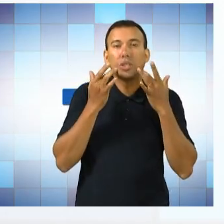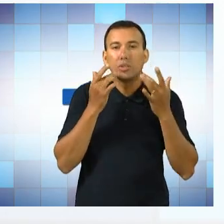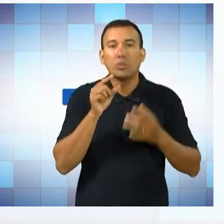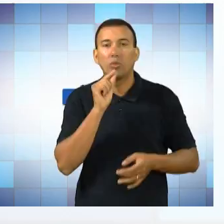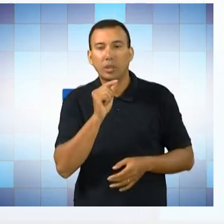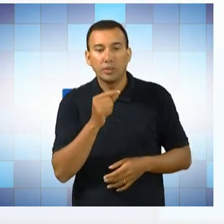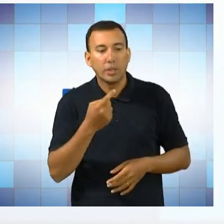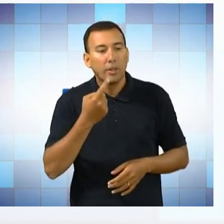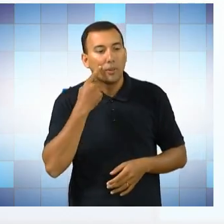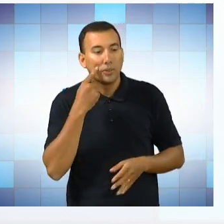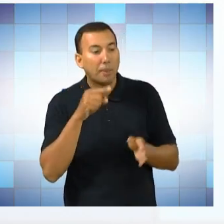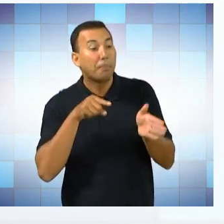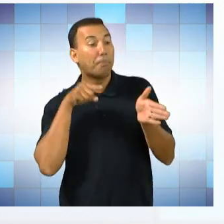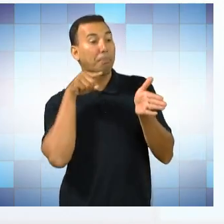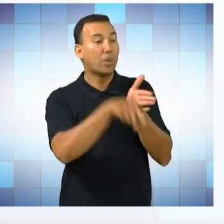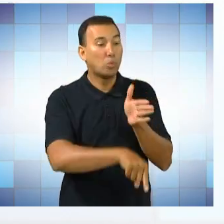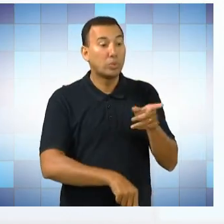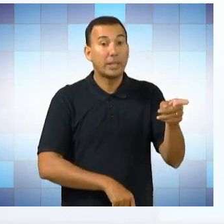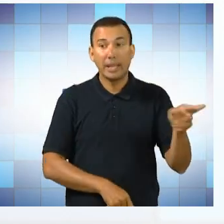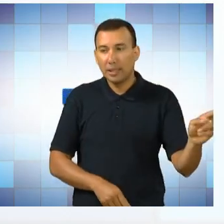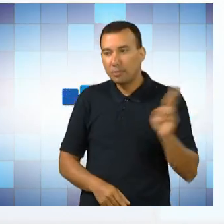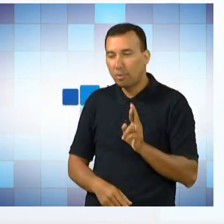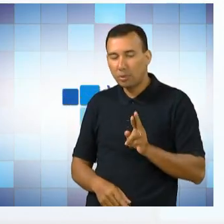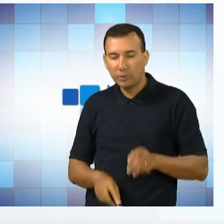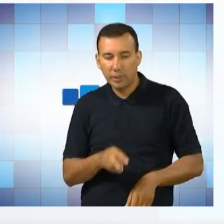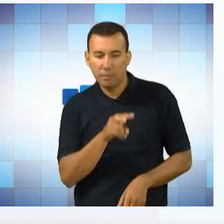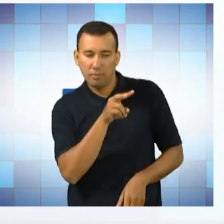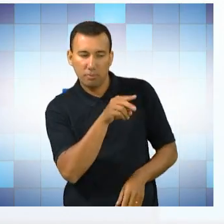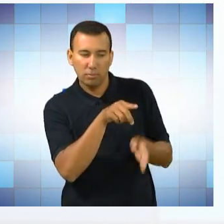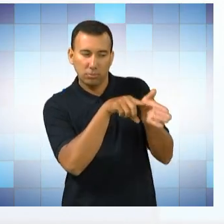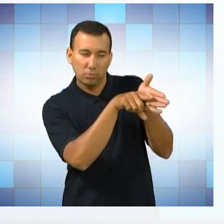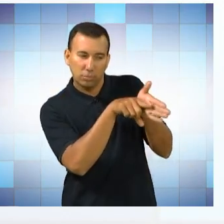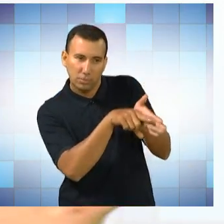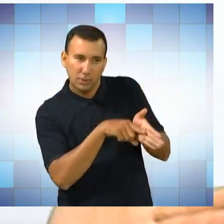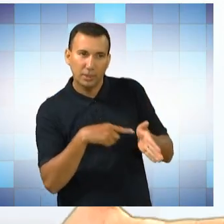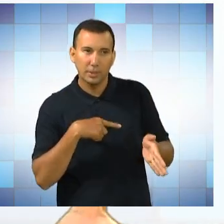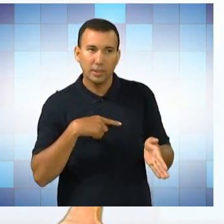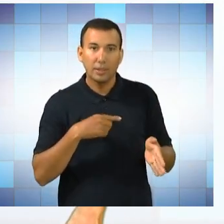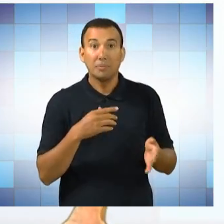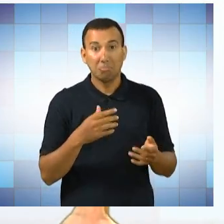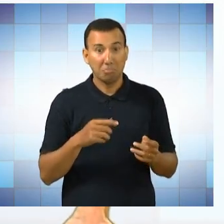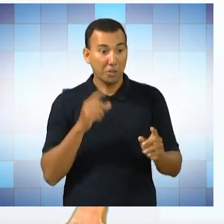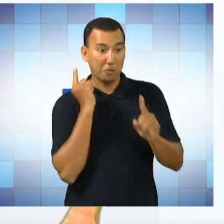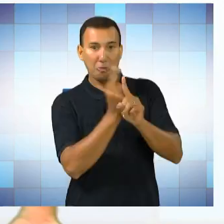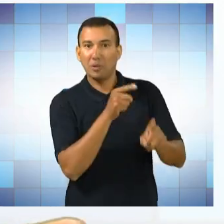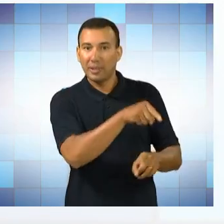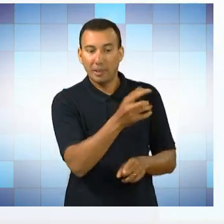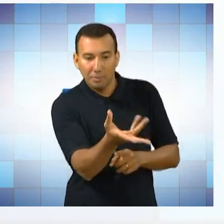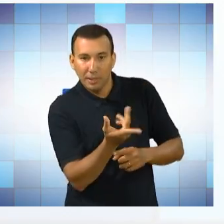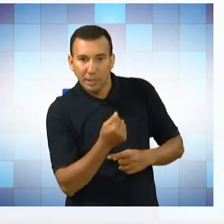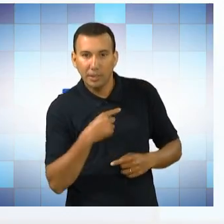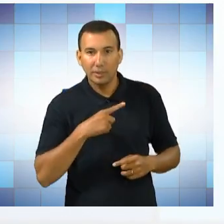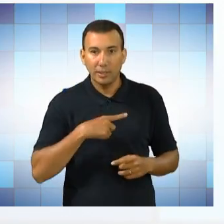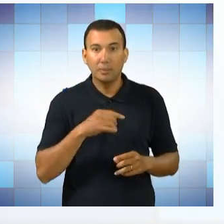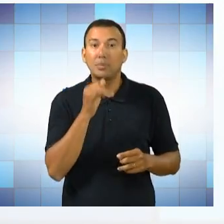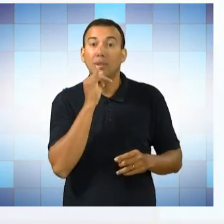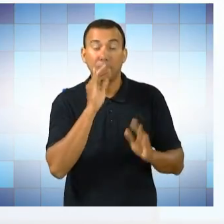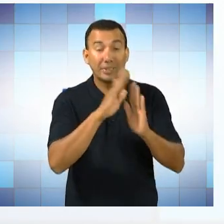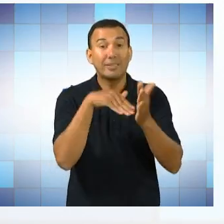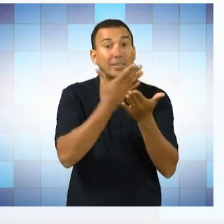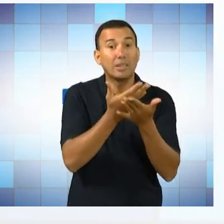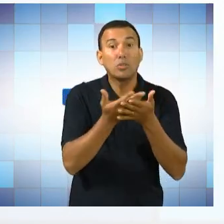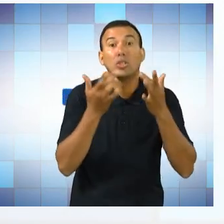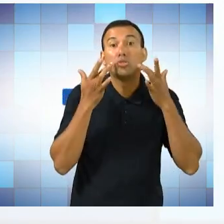exercício para ver a resposta da pessoa. E eu vi muitas pessoas interpretando. Nós fizemos uma intervenção na escola de teatro, né?